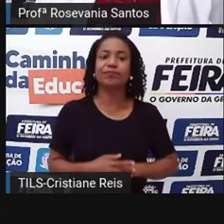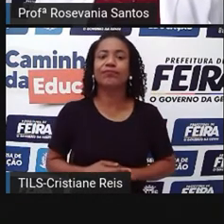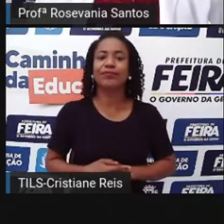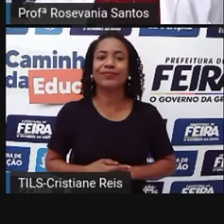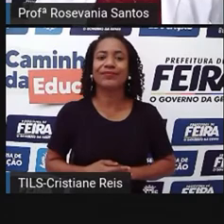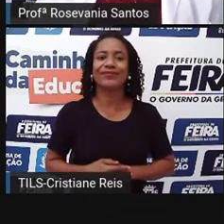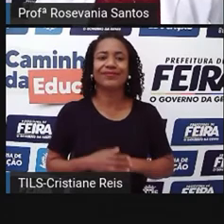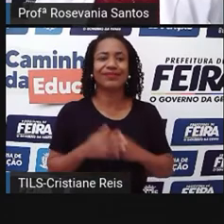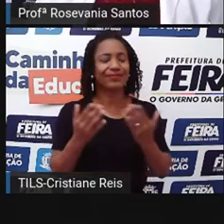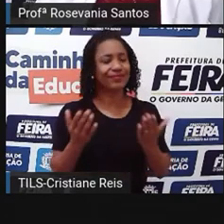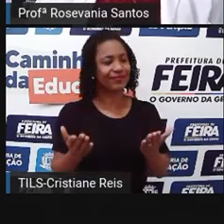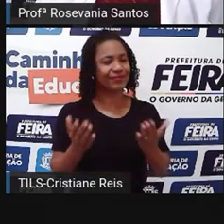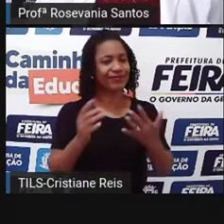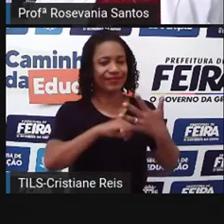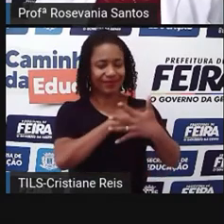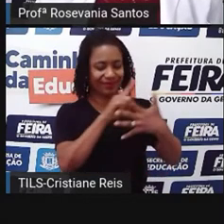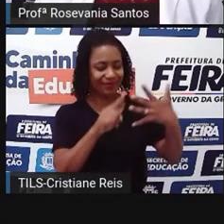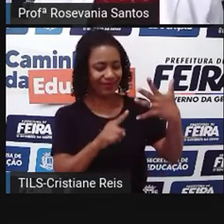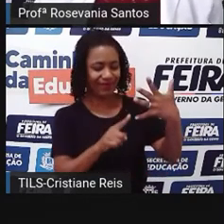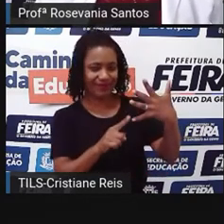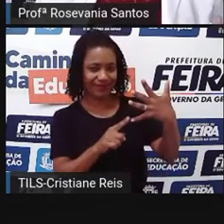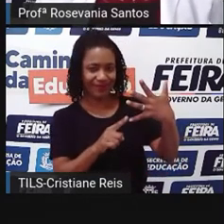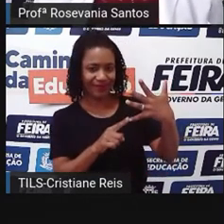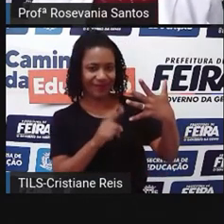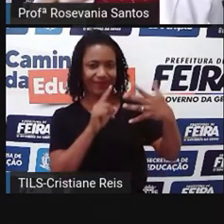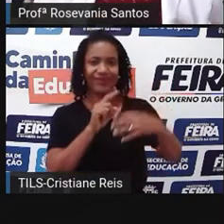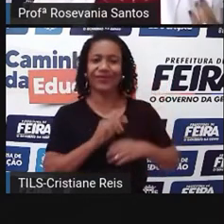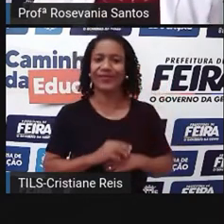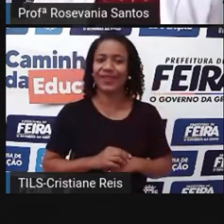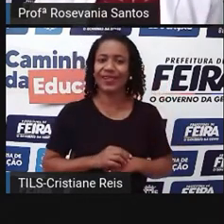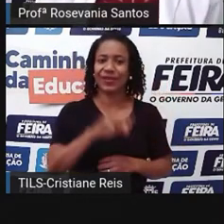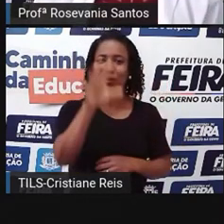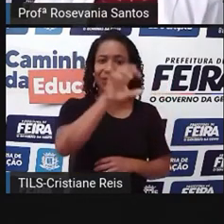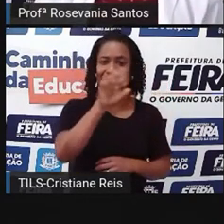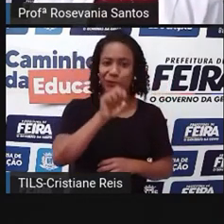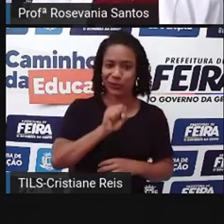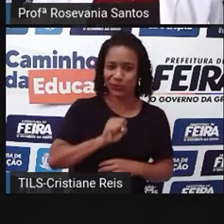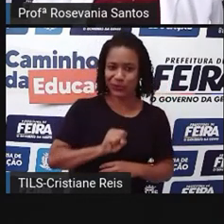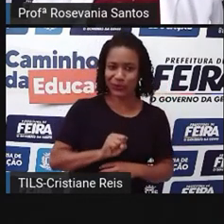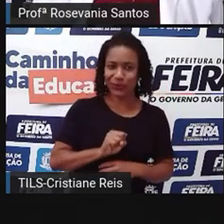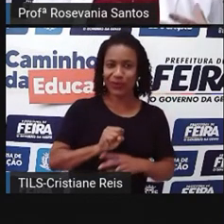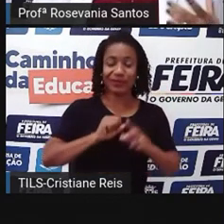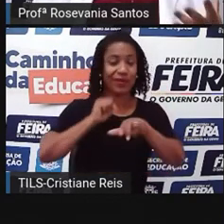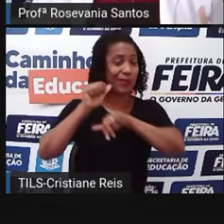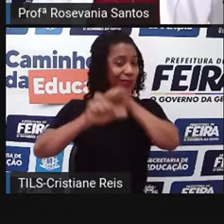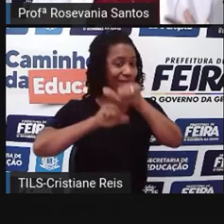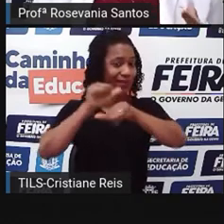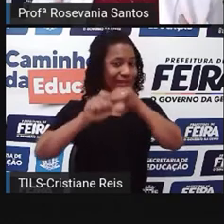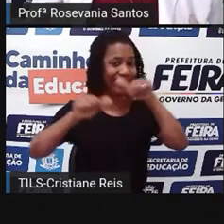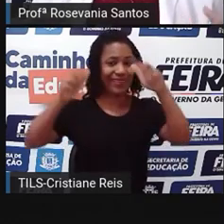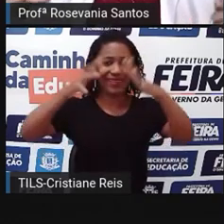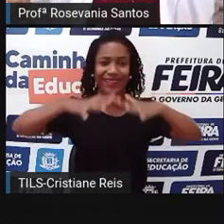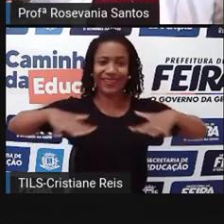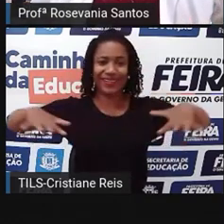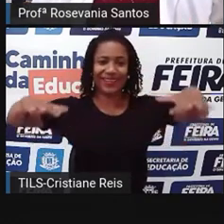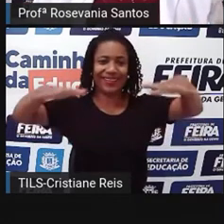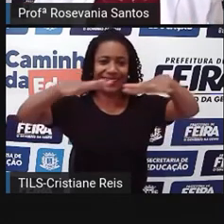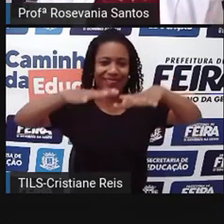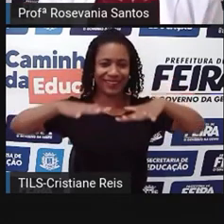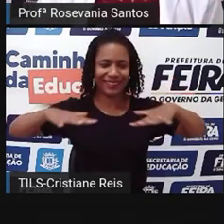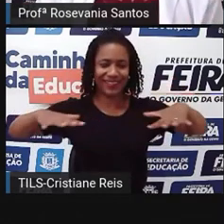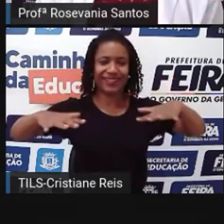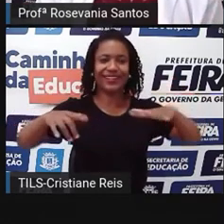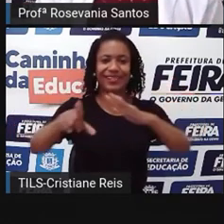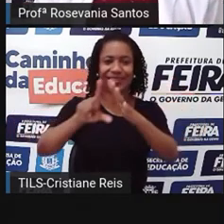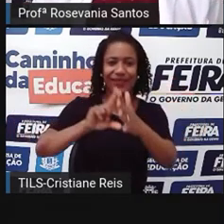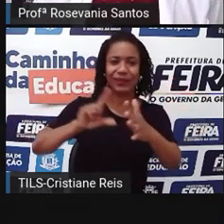chegamos na região sul, com essas paisagens, agora vamos mudar as paisagens. A gente estava o tempo todo falando de áreas